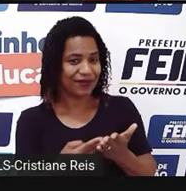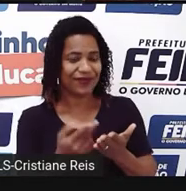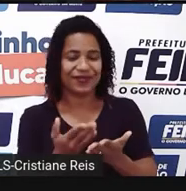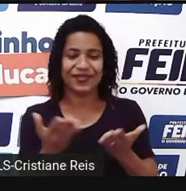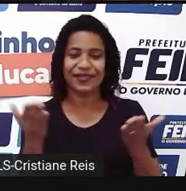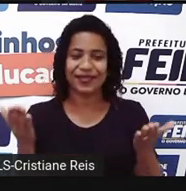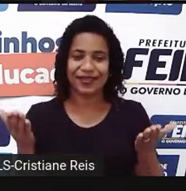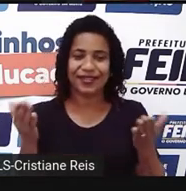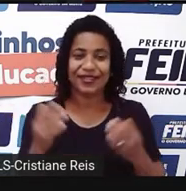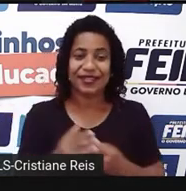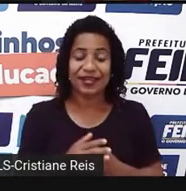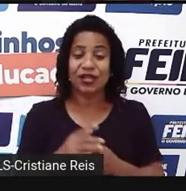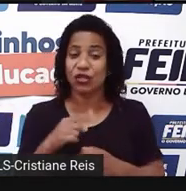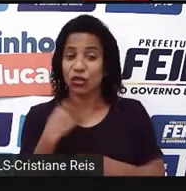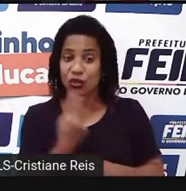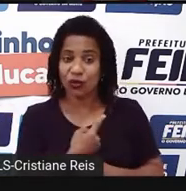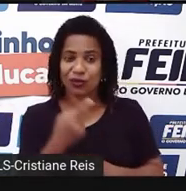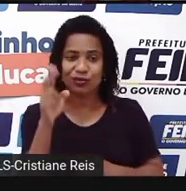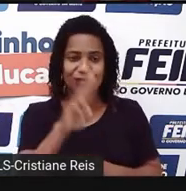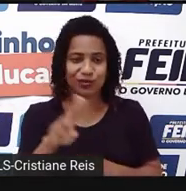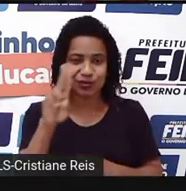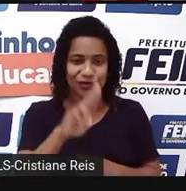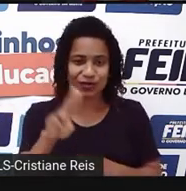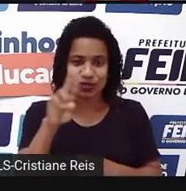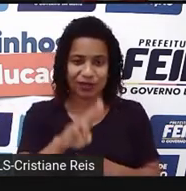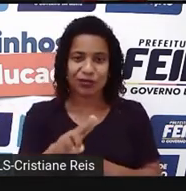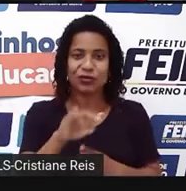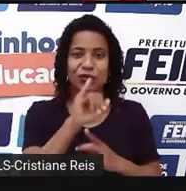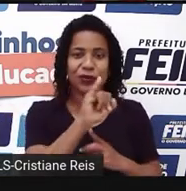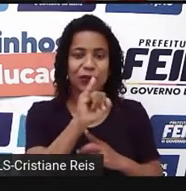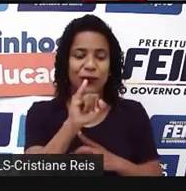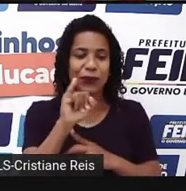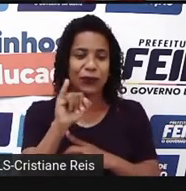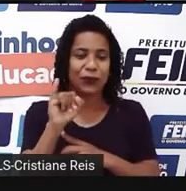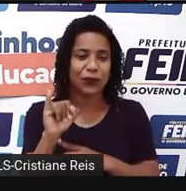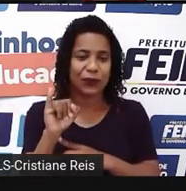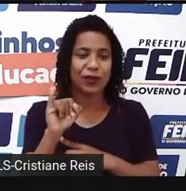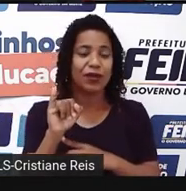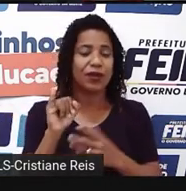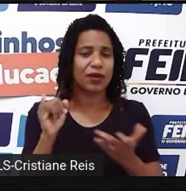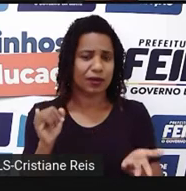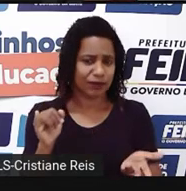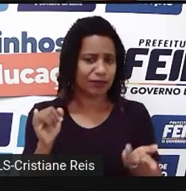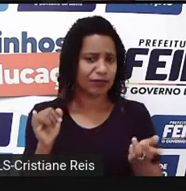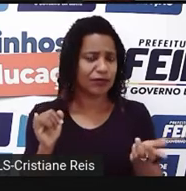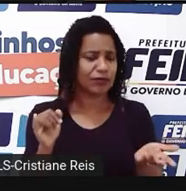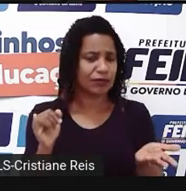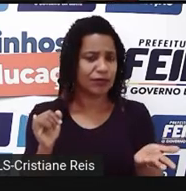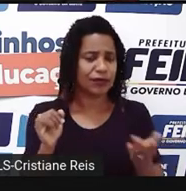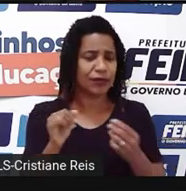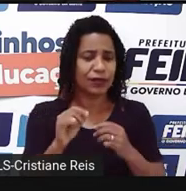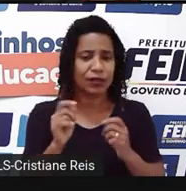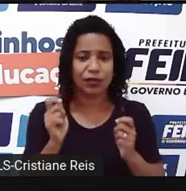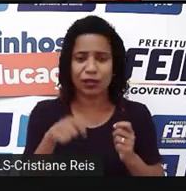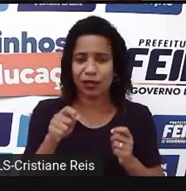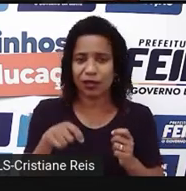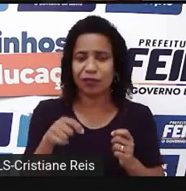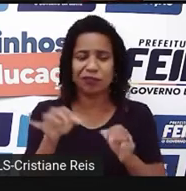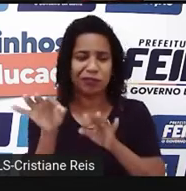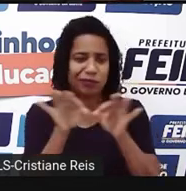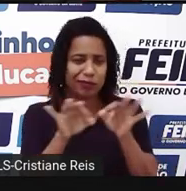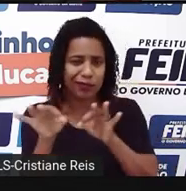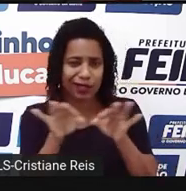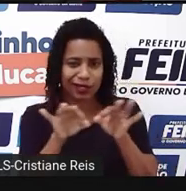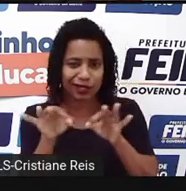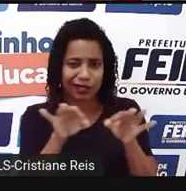Que nós utilizamos o eu para falar de coisas que surgem espontaneamente, de planos que